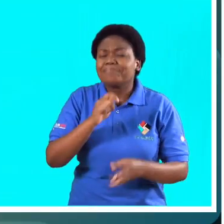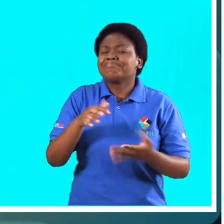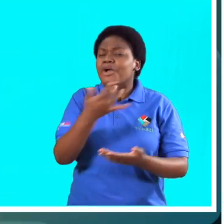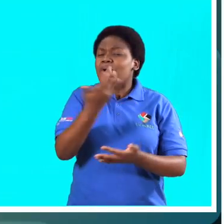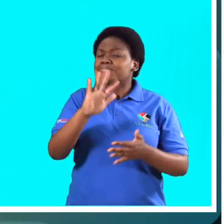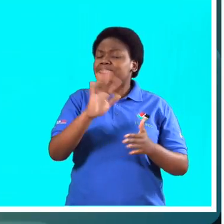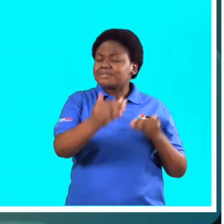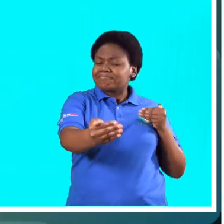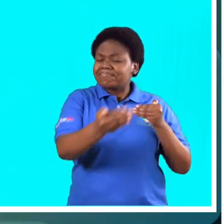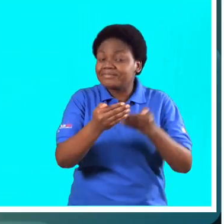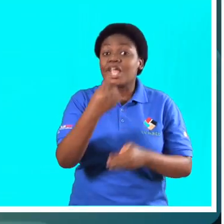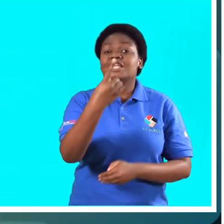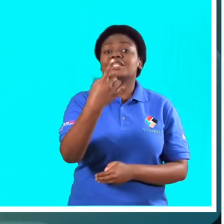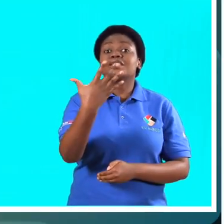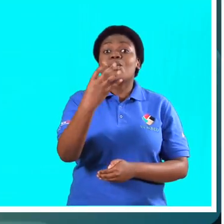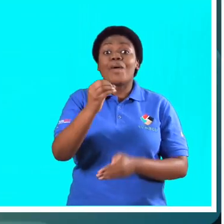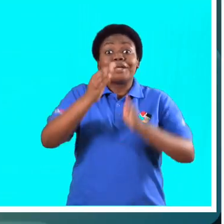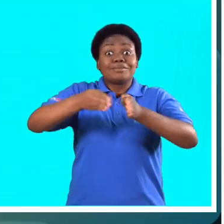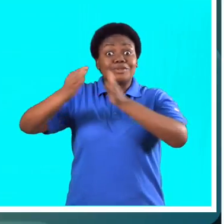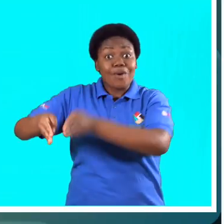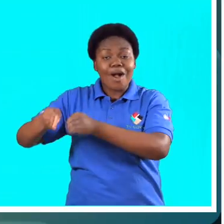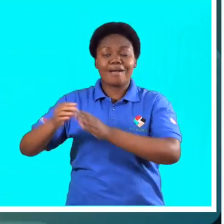entre juristas, advogados e jornalistas.